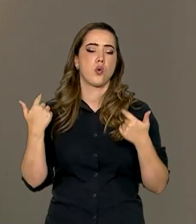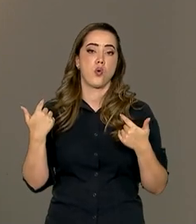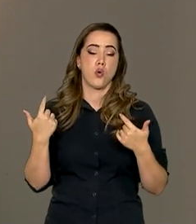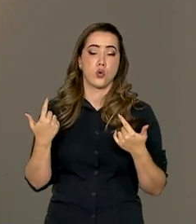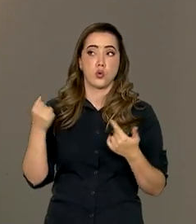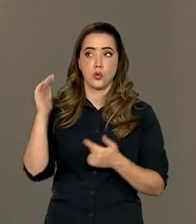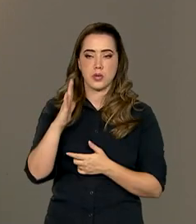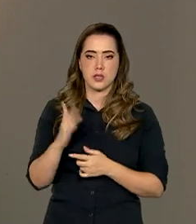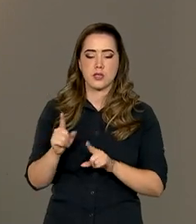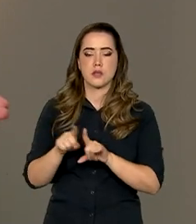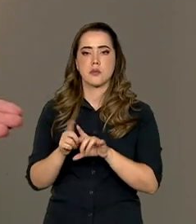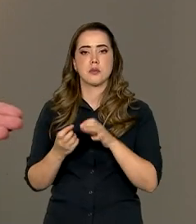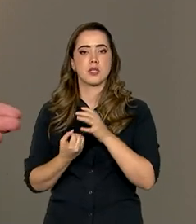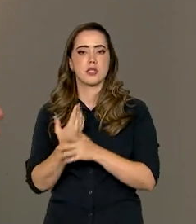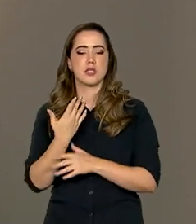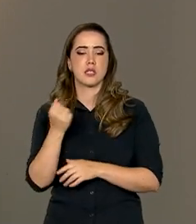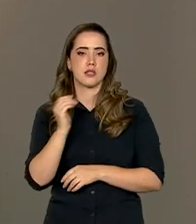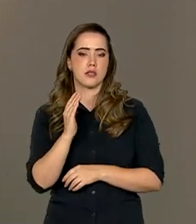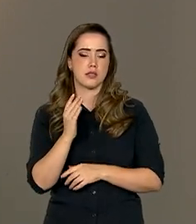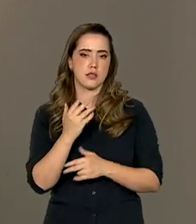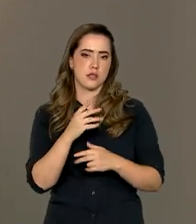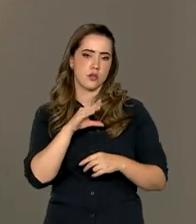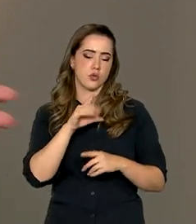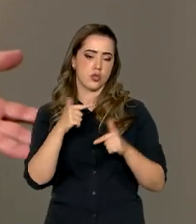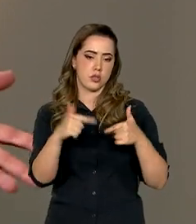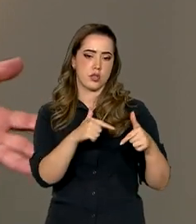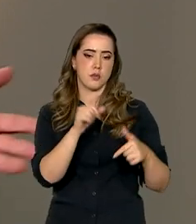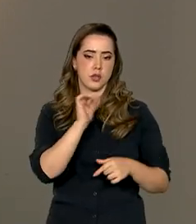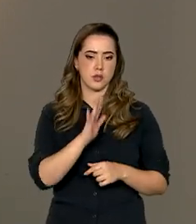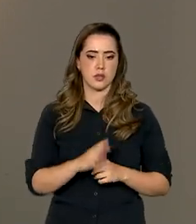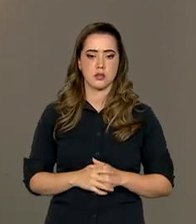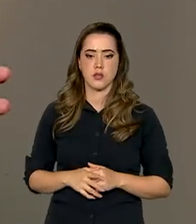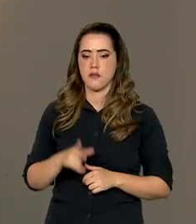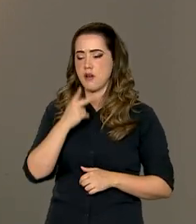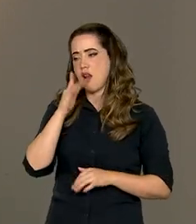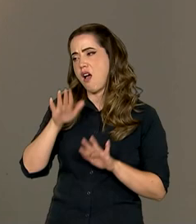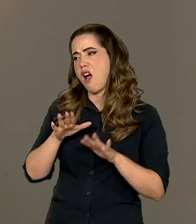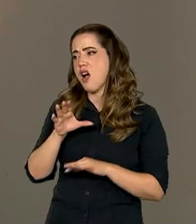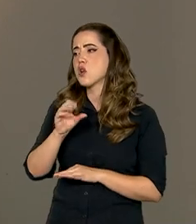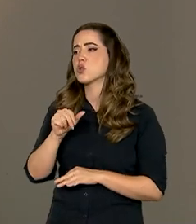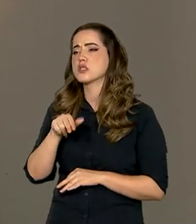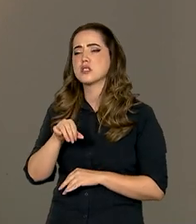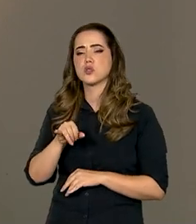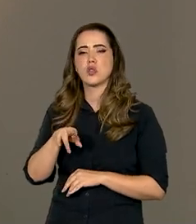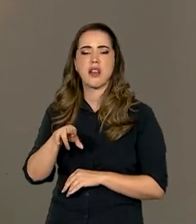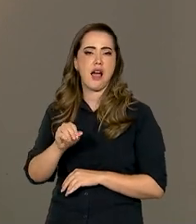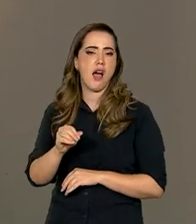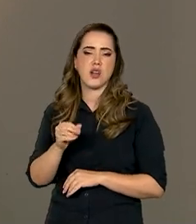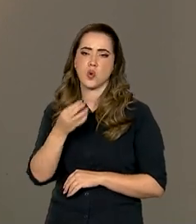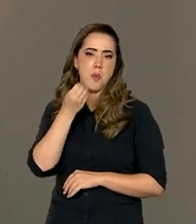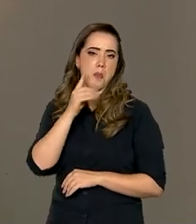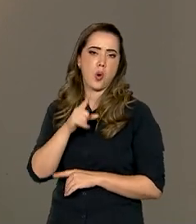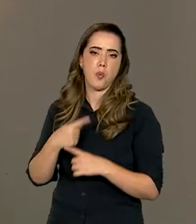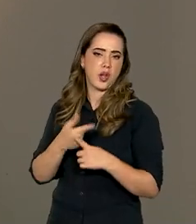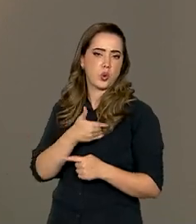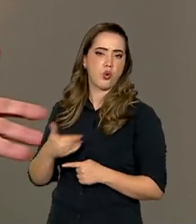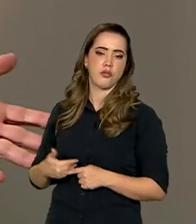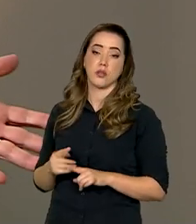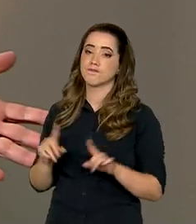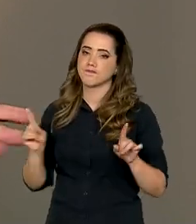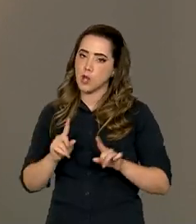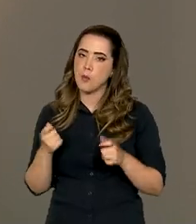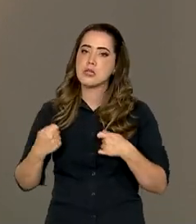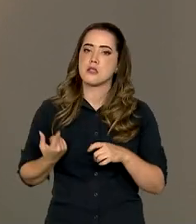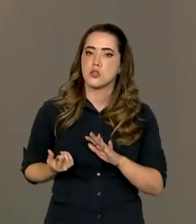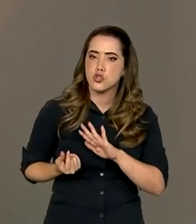empregos também. Porque as concessionárias, muitas vezes, você fala, ah, a concessionária não dá certo porque é público. Mas, tendo dinheiro e tendo uma fiscalização, porque,